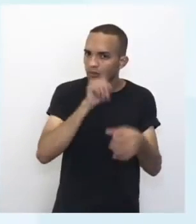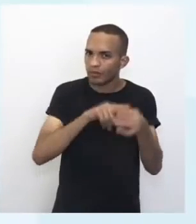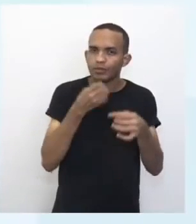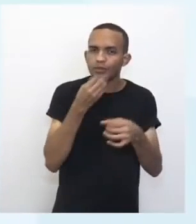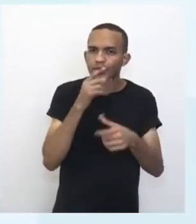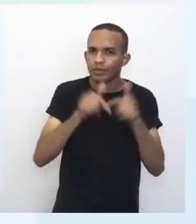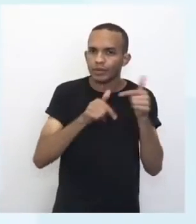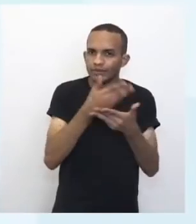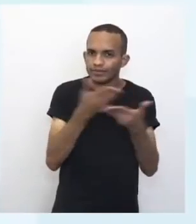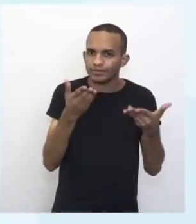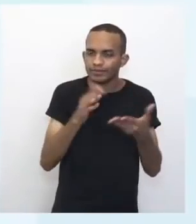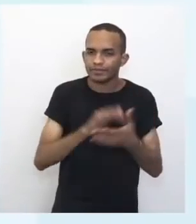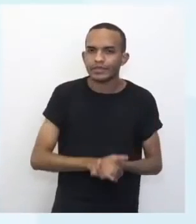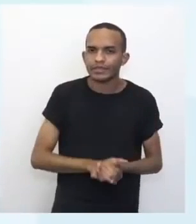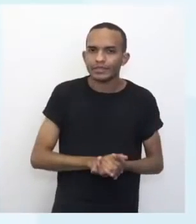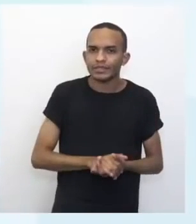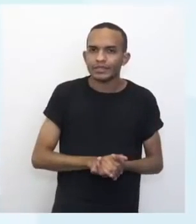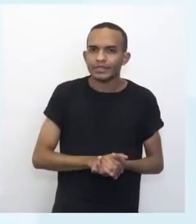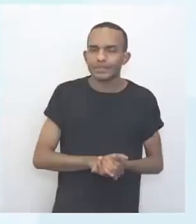trabalho.